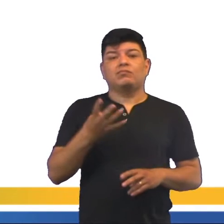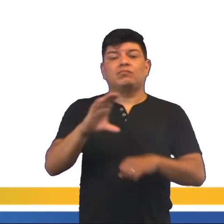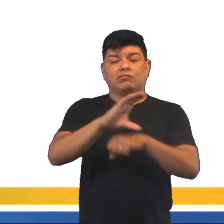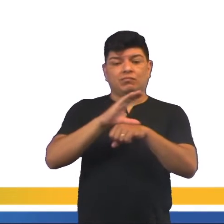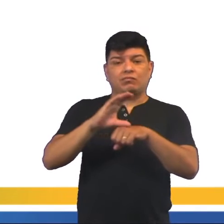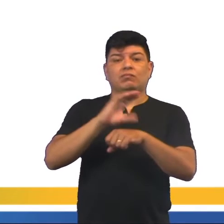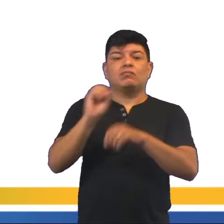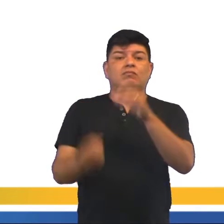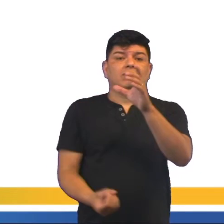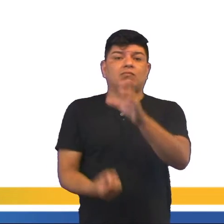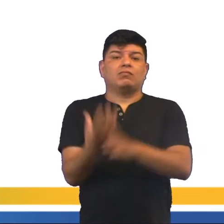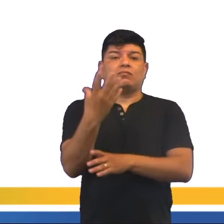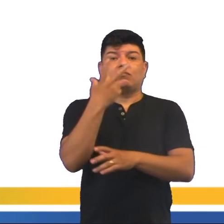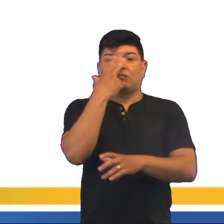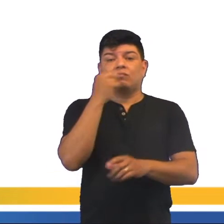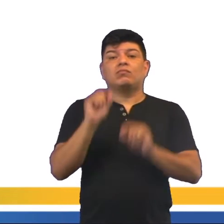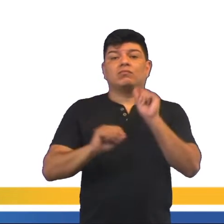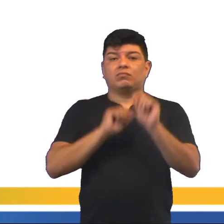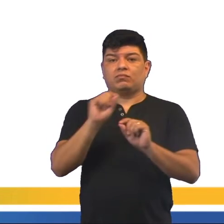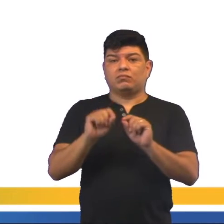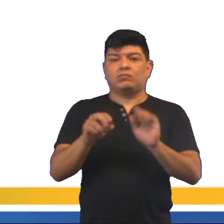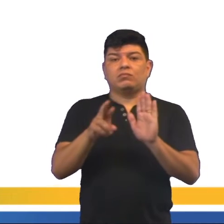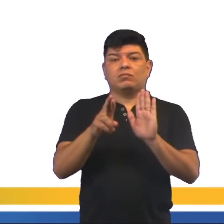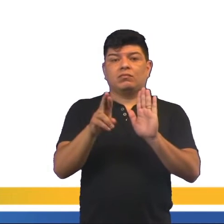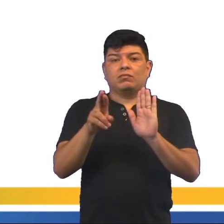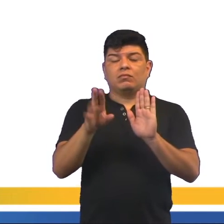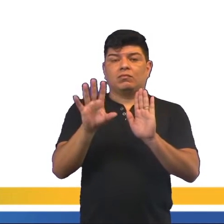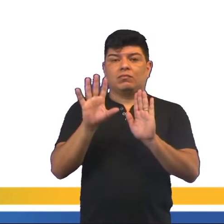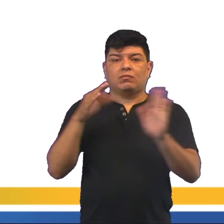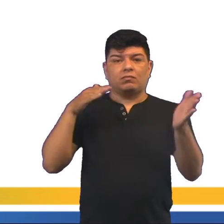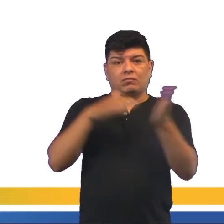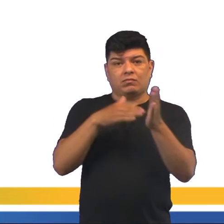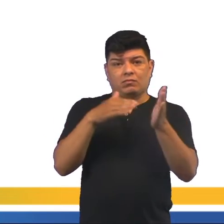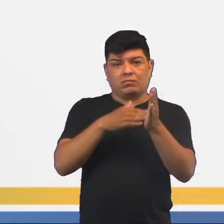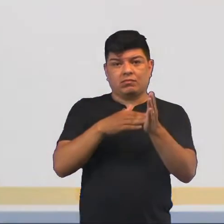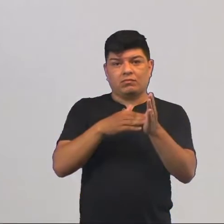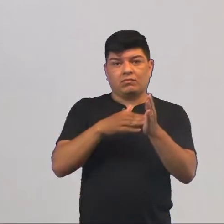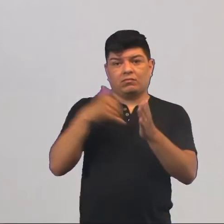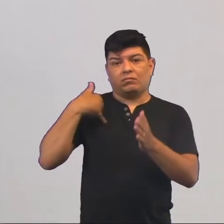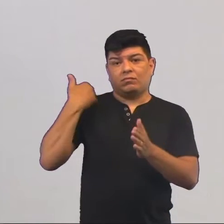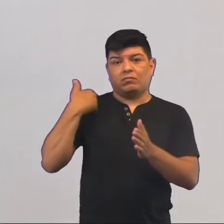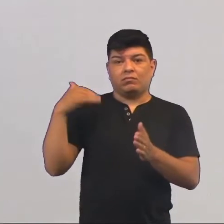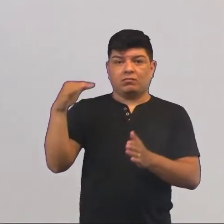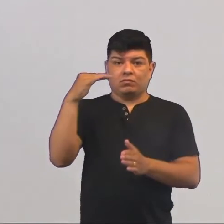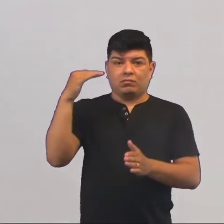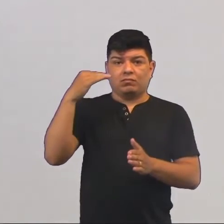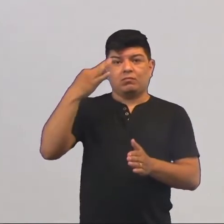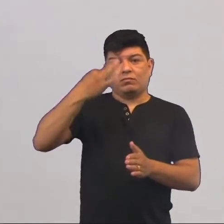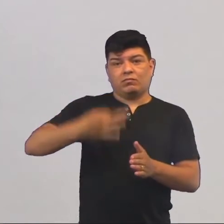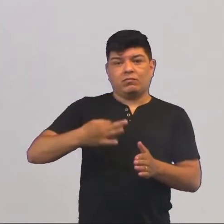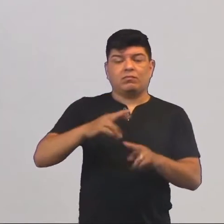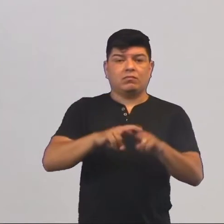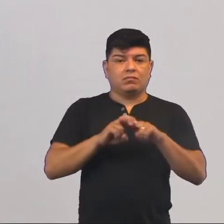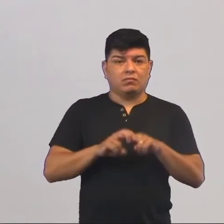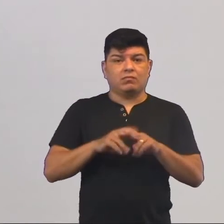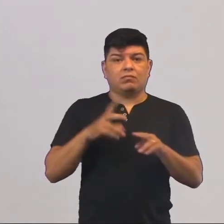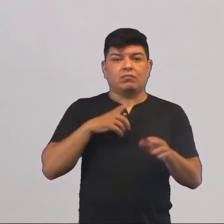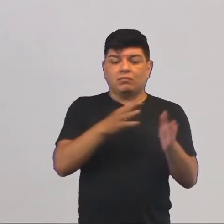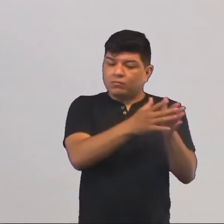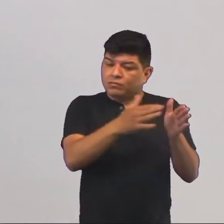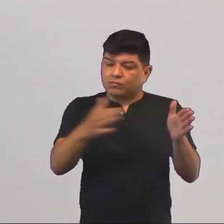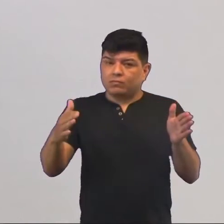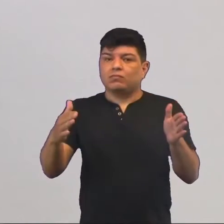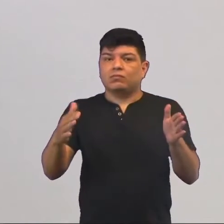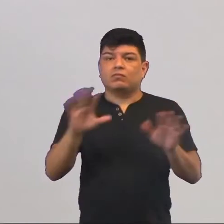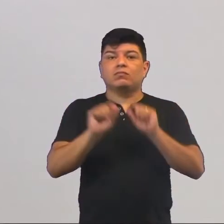Constituição foi formar uma regência até a sua maioridade. Então, a gente teria aí um período regencial